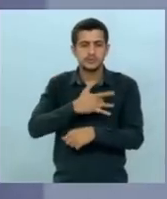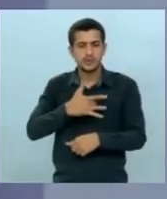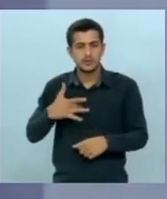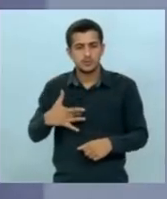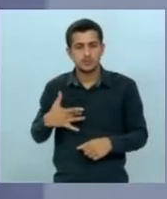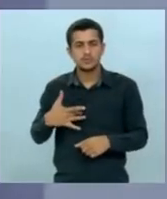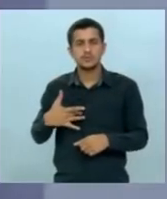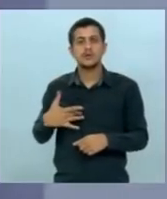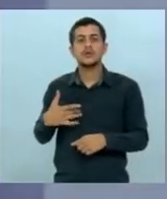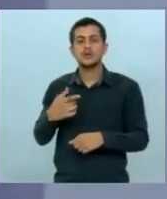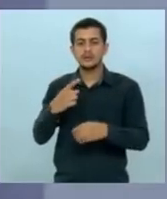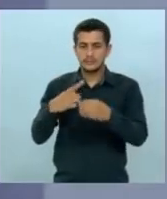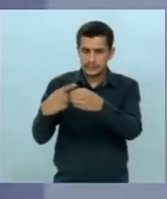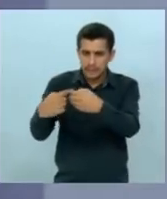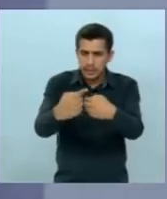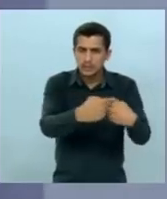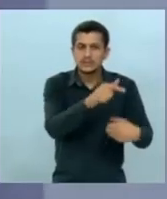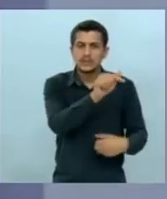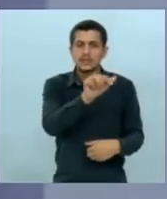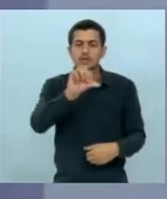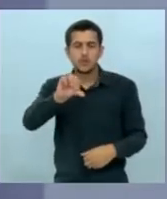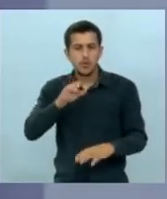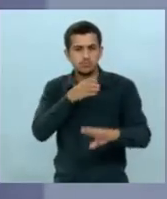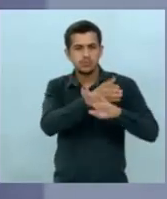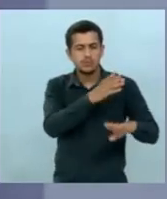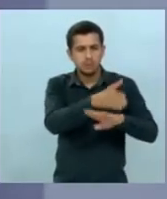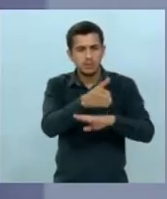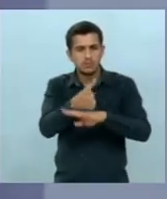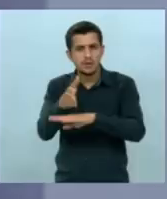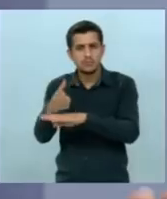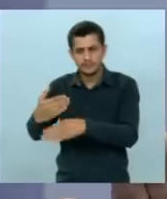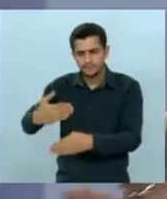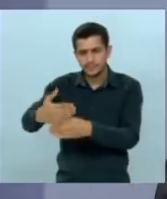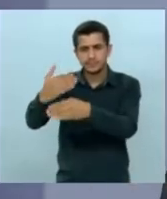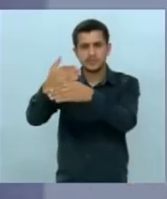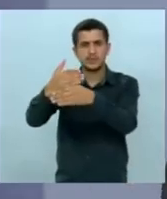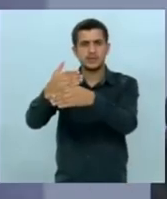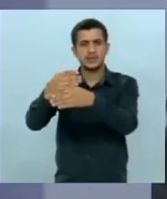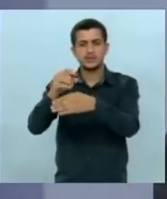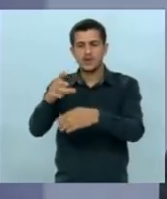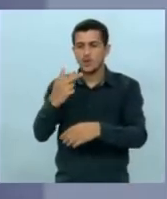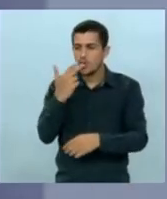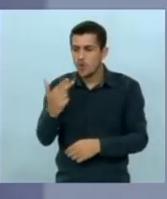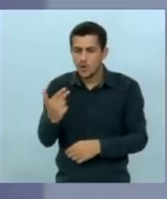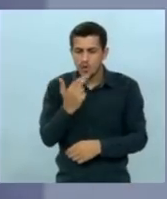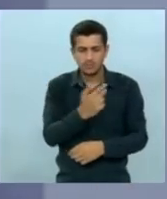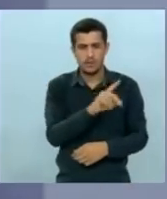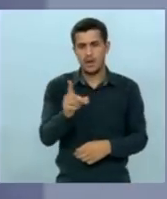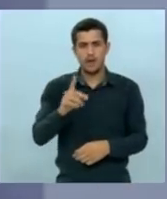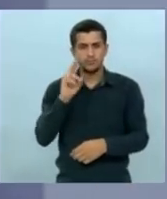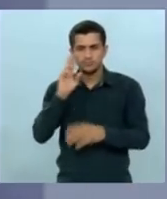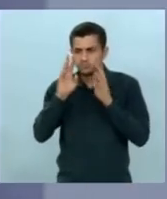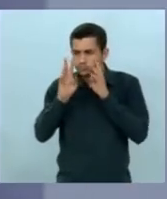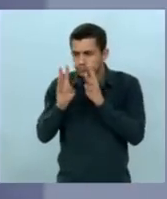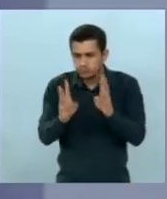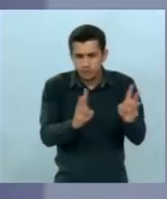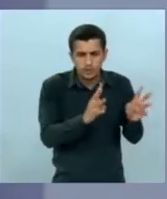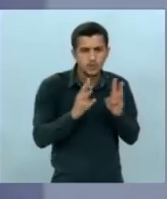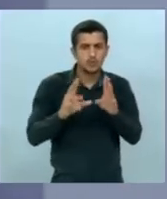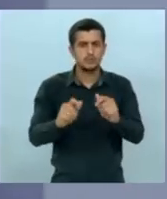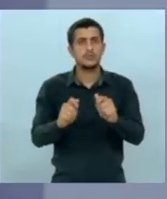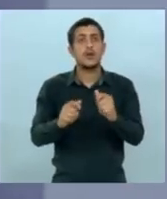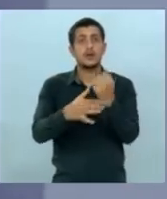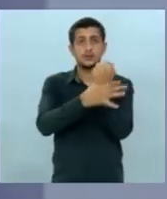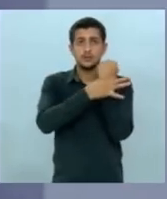municípios com obras e com investimentos em todas as cidades sem olhar coloração partidária melhoramos a segurança